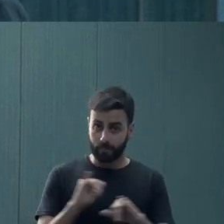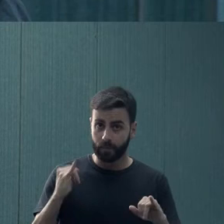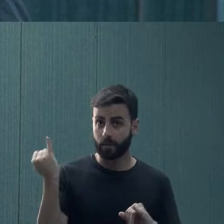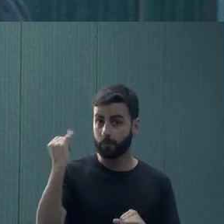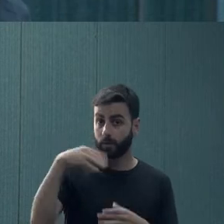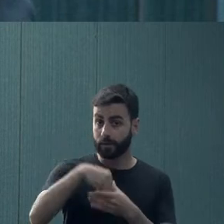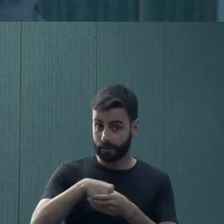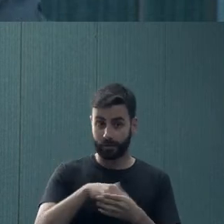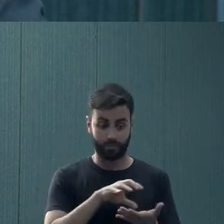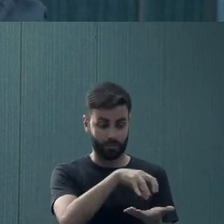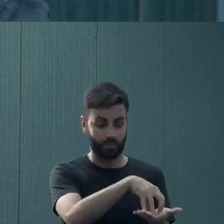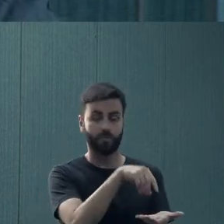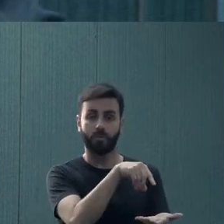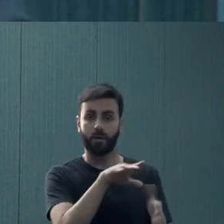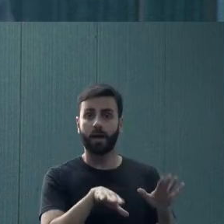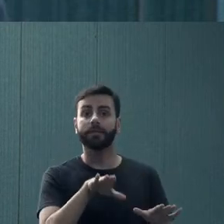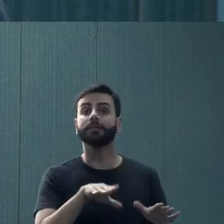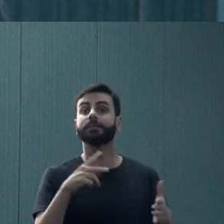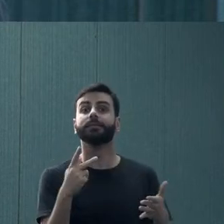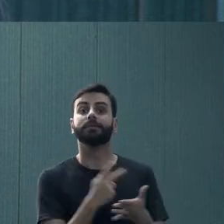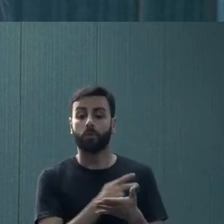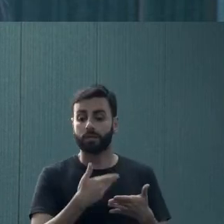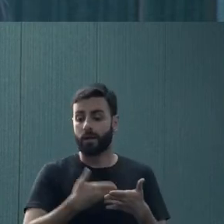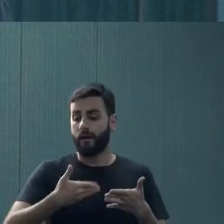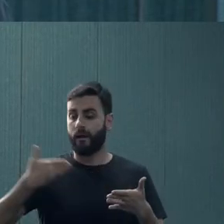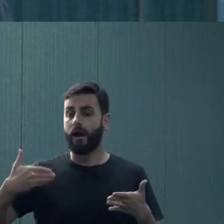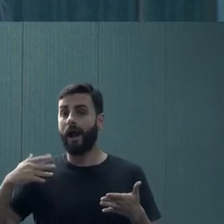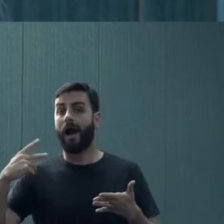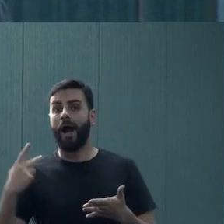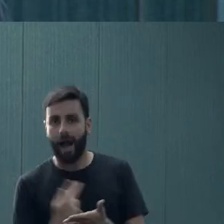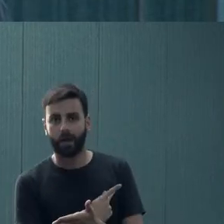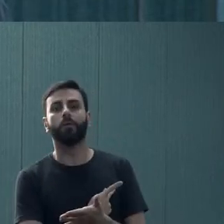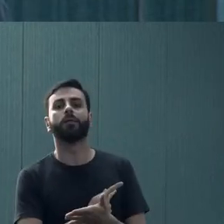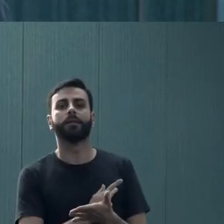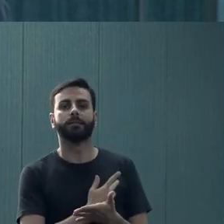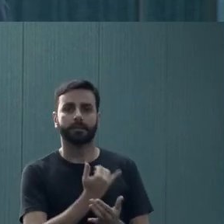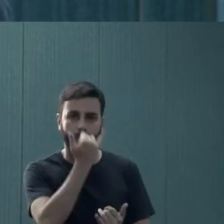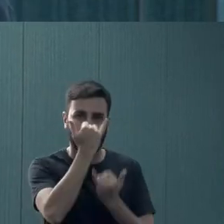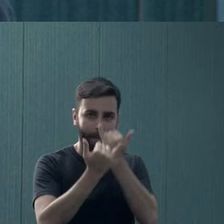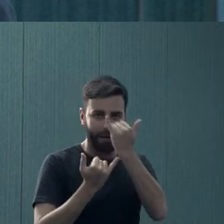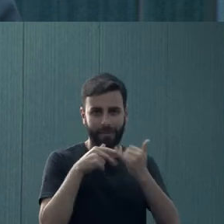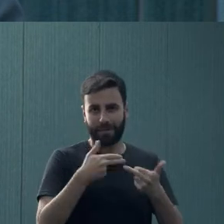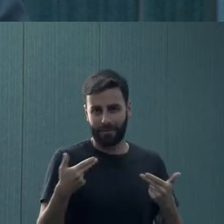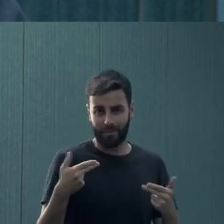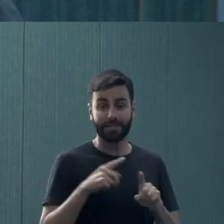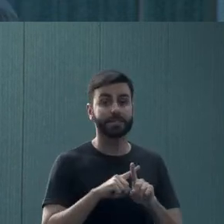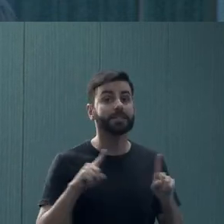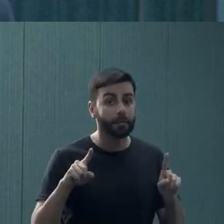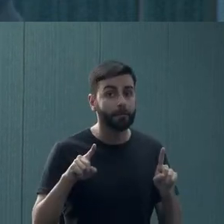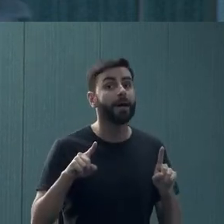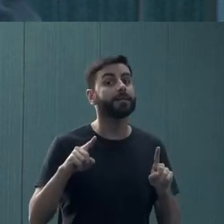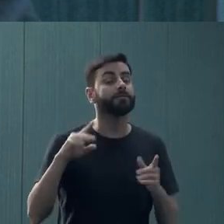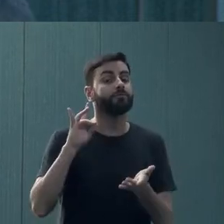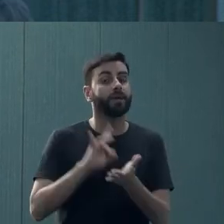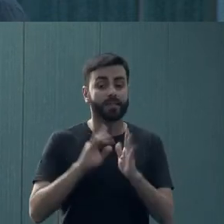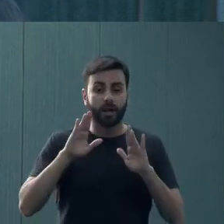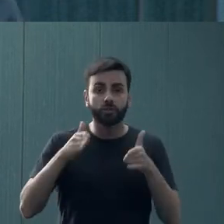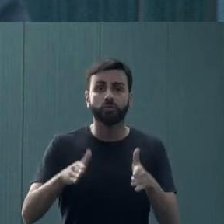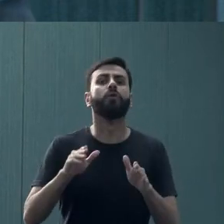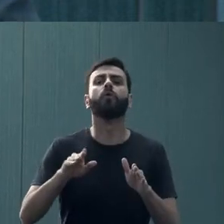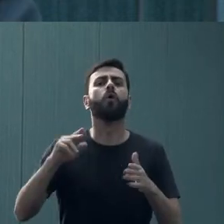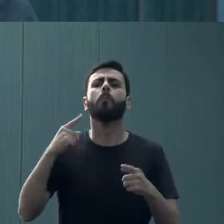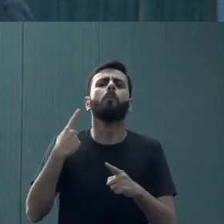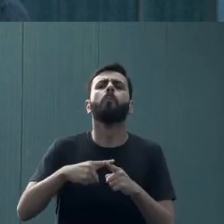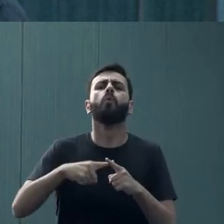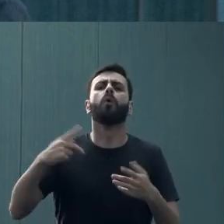nós lidamos lá na divisão, muitas vezes, com as consequências das questões que o estudante vive na universidade. Mas a gente precisa lidar com as